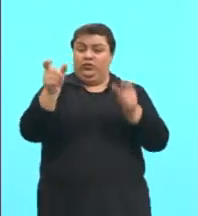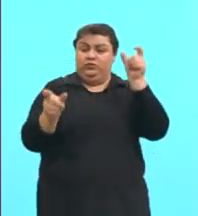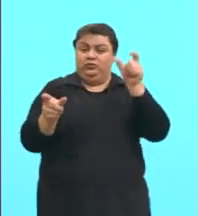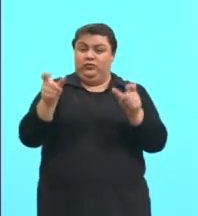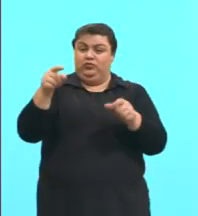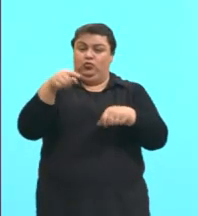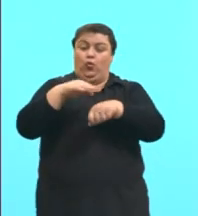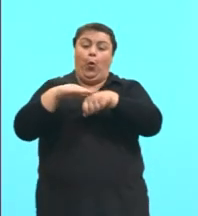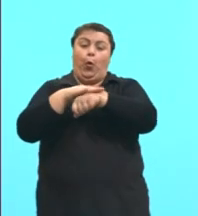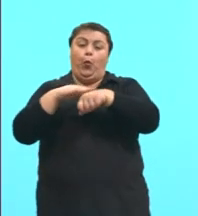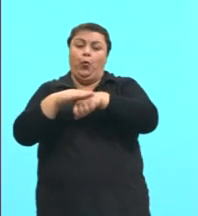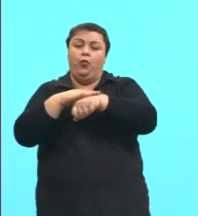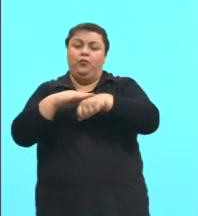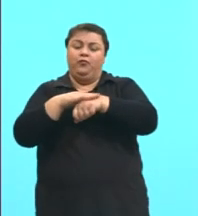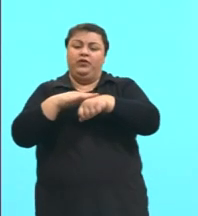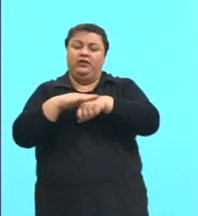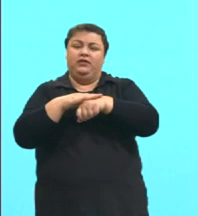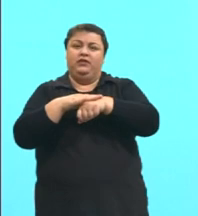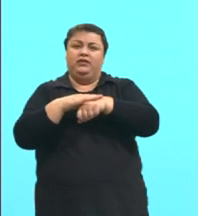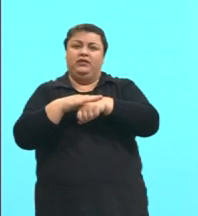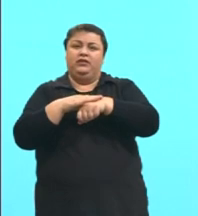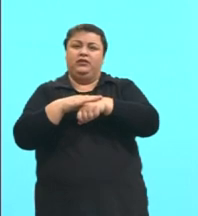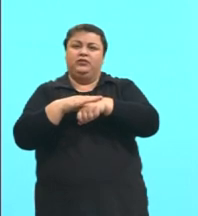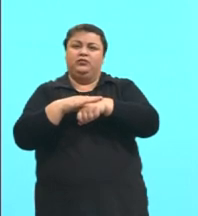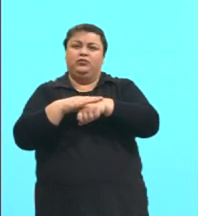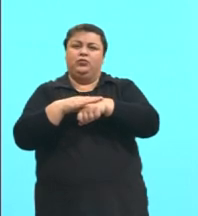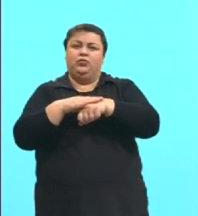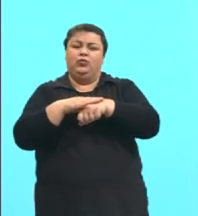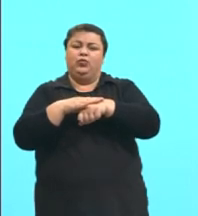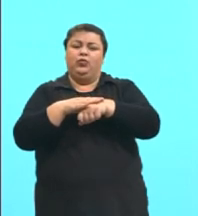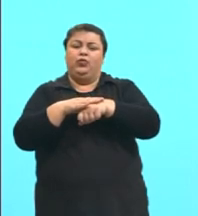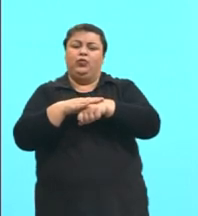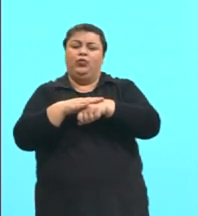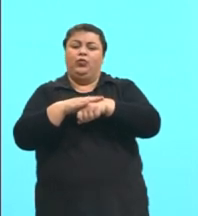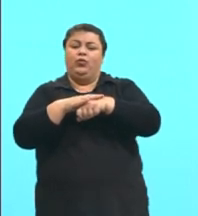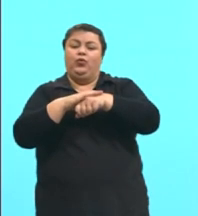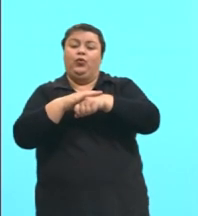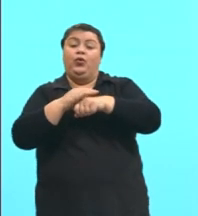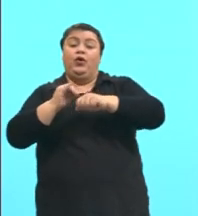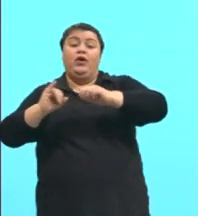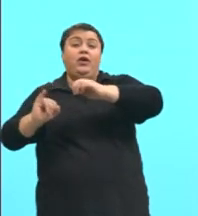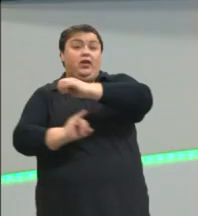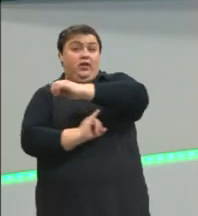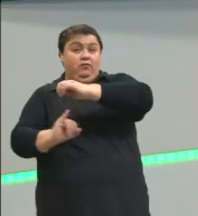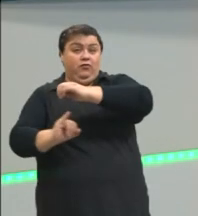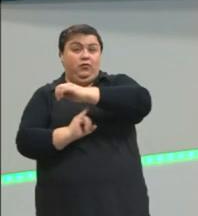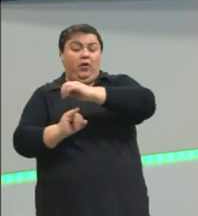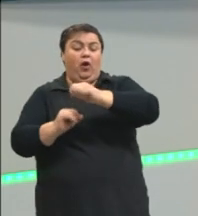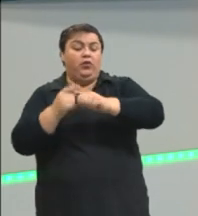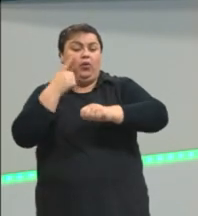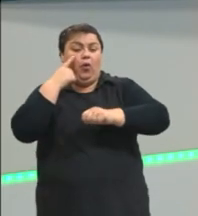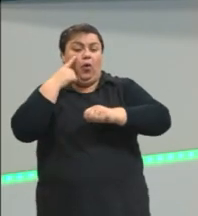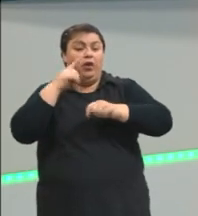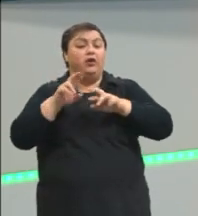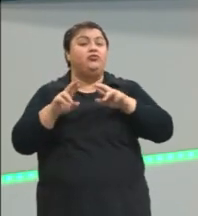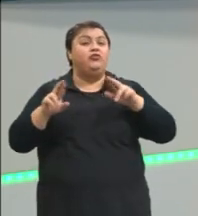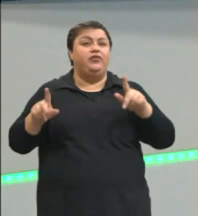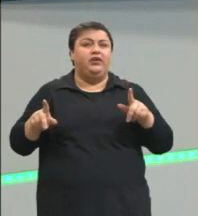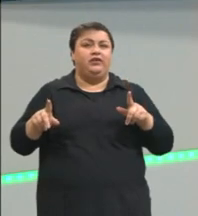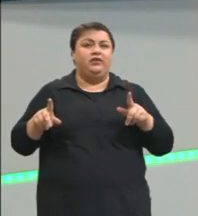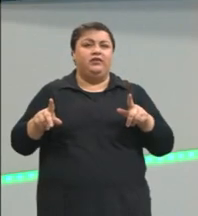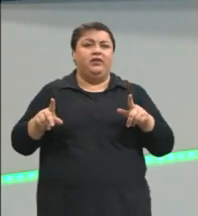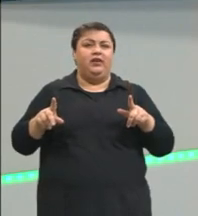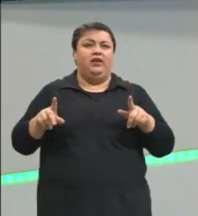comunicando de maneira muito mais informal. Olhem a diferença, né? Não, pois